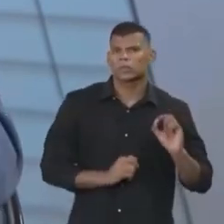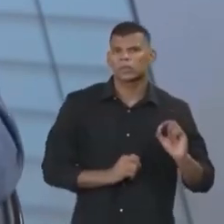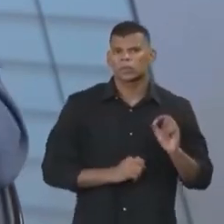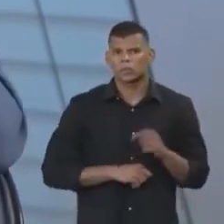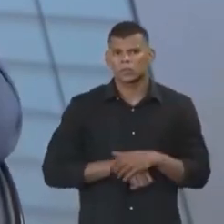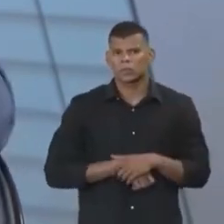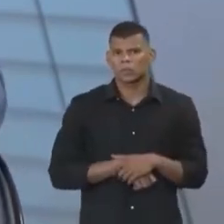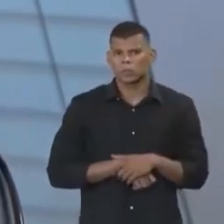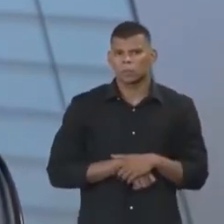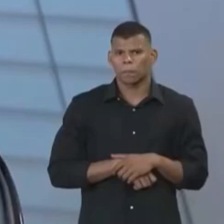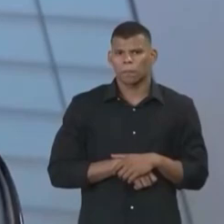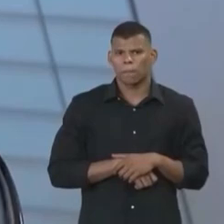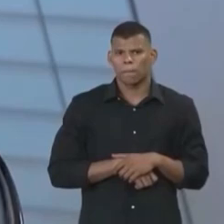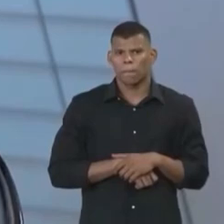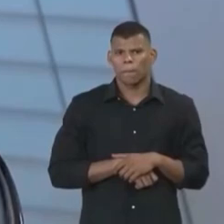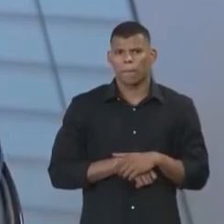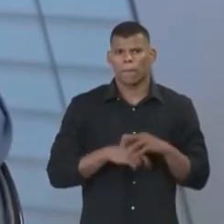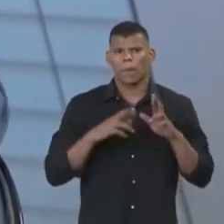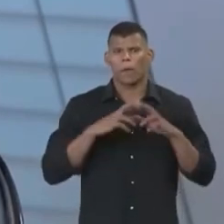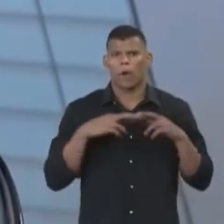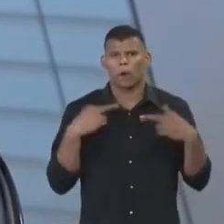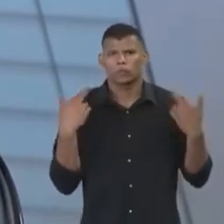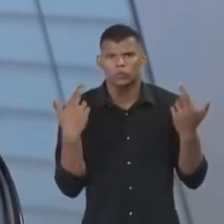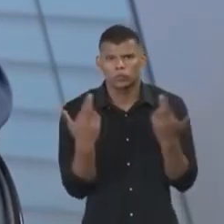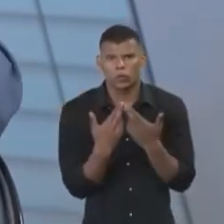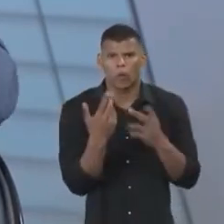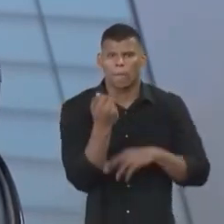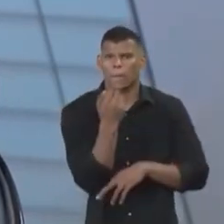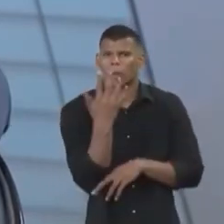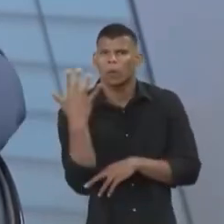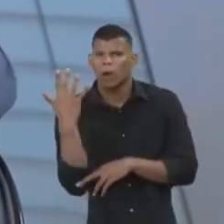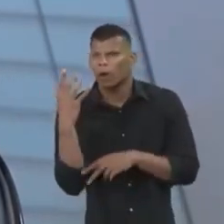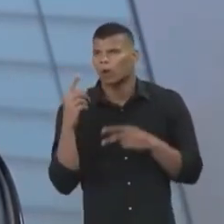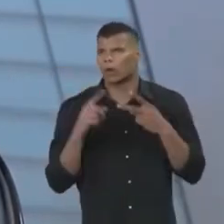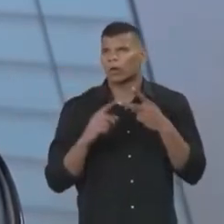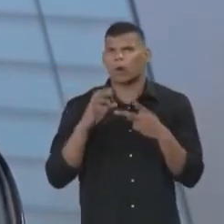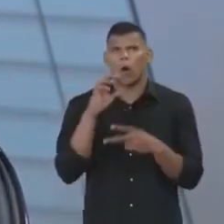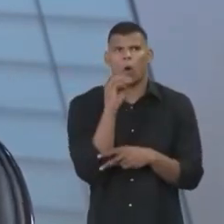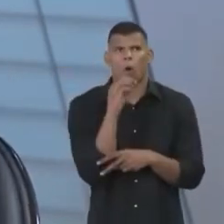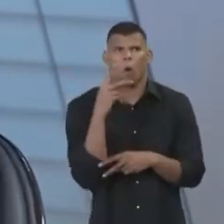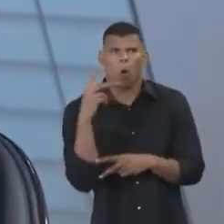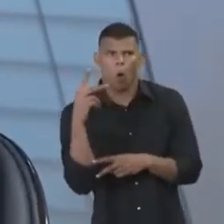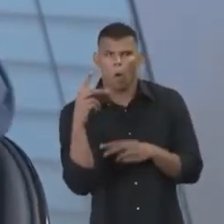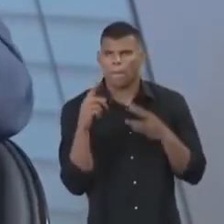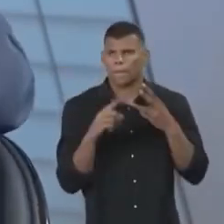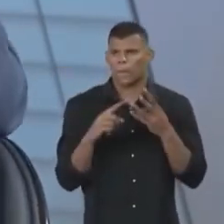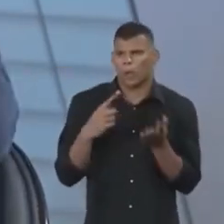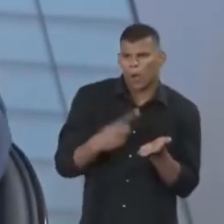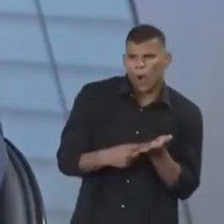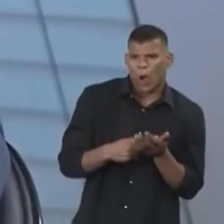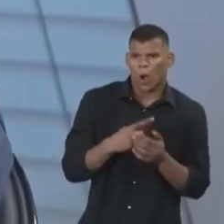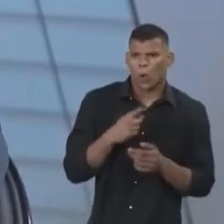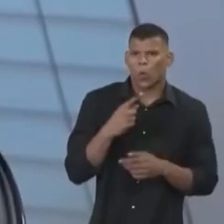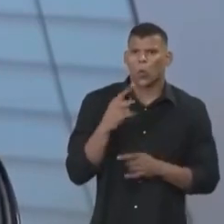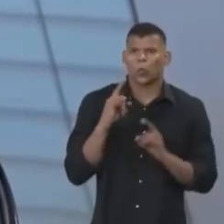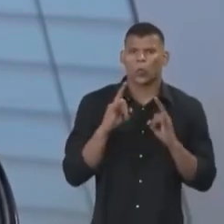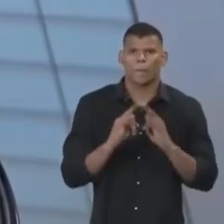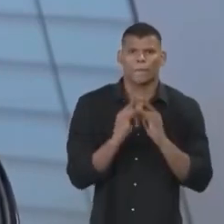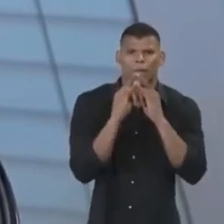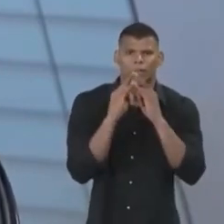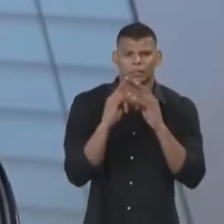das grandes reuniões ambientais, da COP, do Rio, do Acordo de Paris, da questão